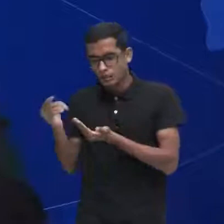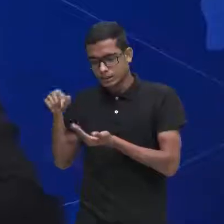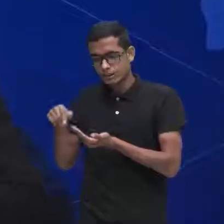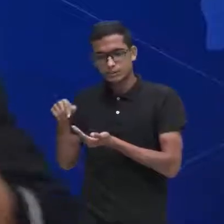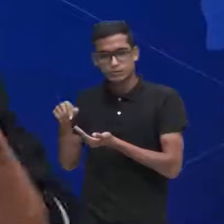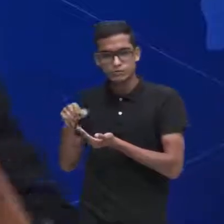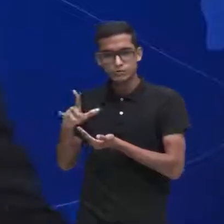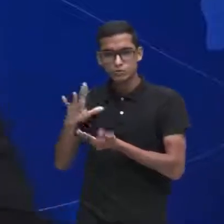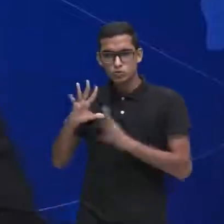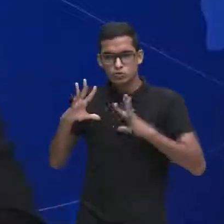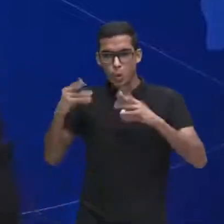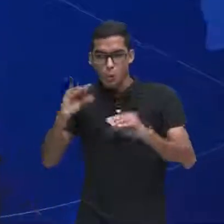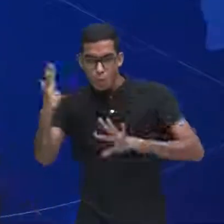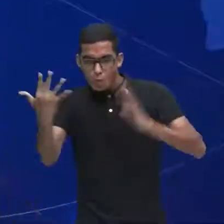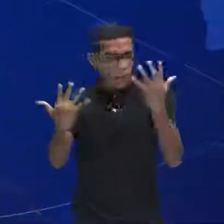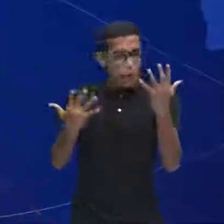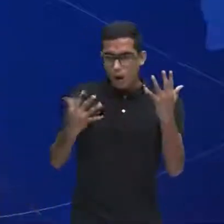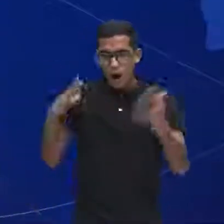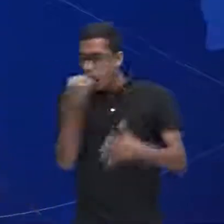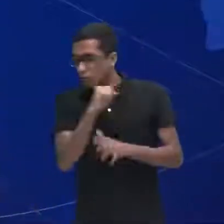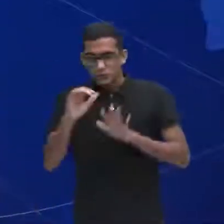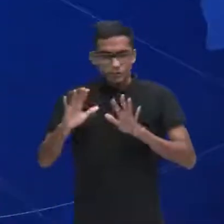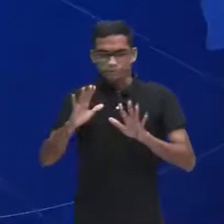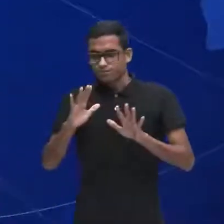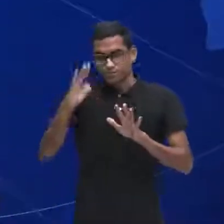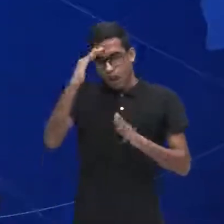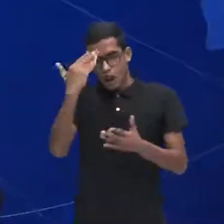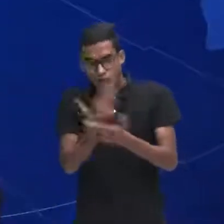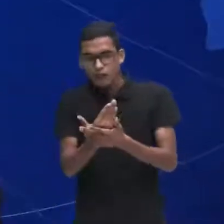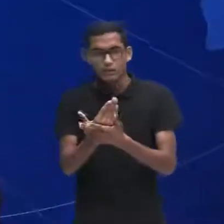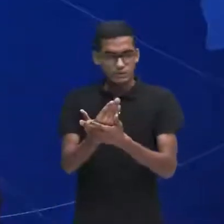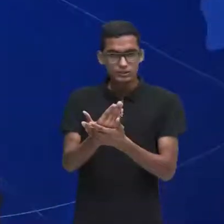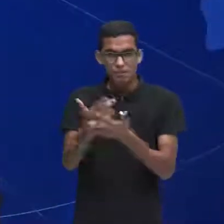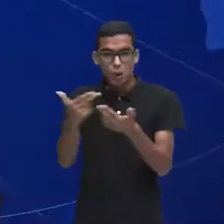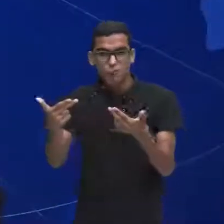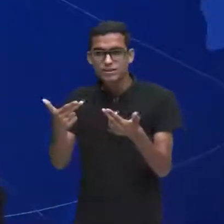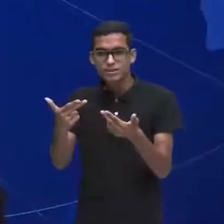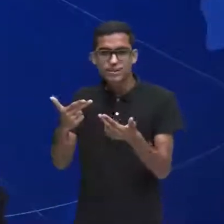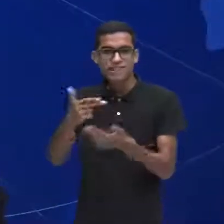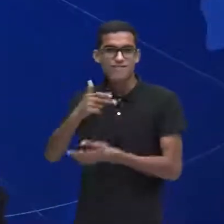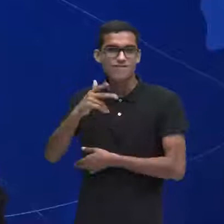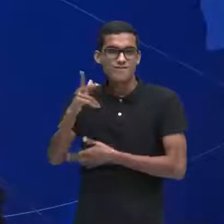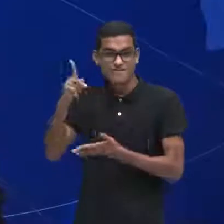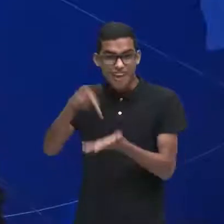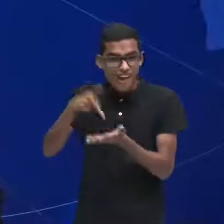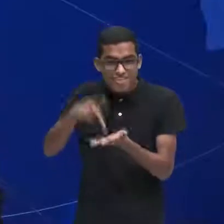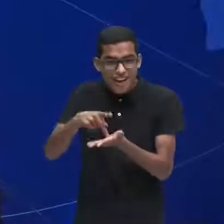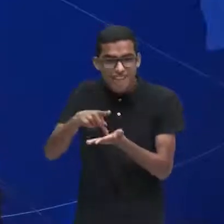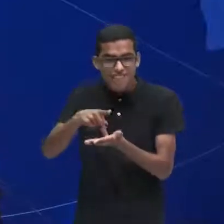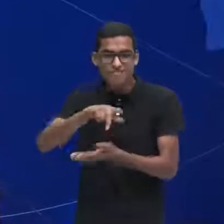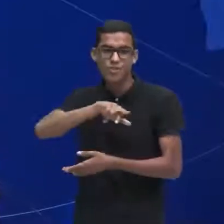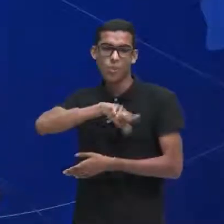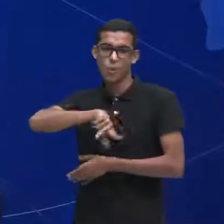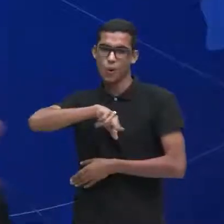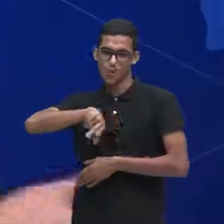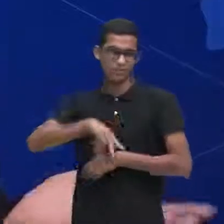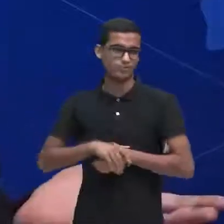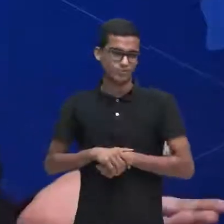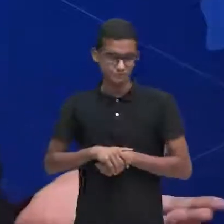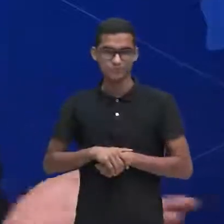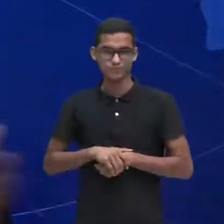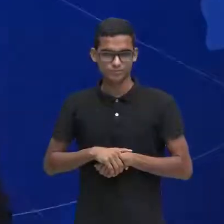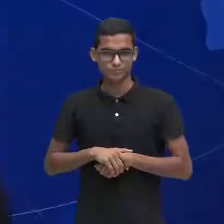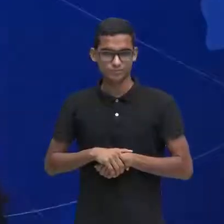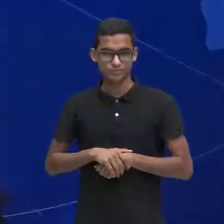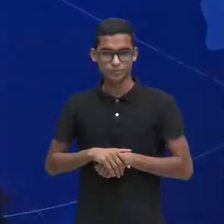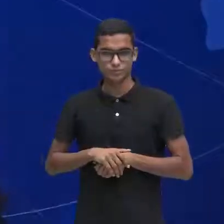tudo explodindo muito rápido às vezes a gente acredita em algumas coisas que não são verdade gente muda tudo de um ano para o outro vide aí